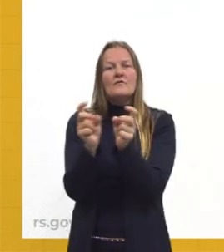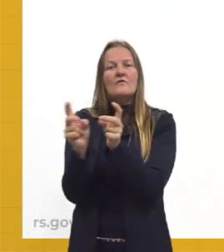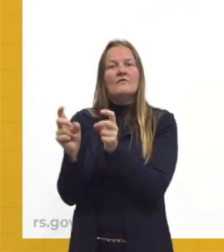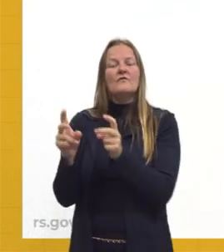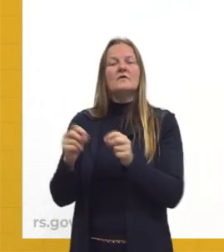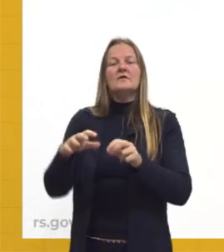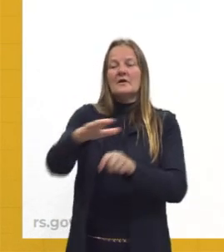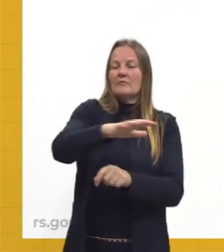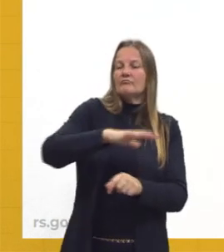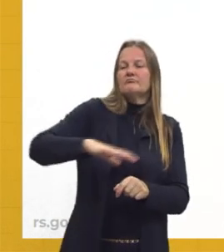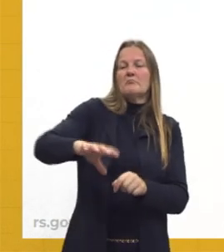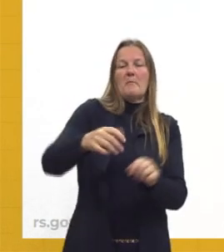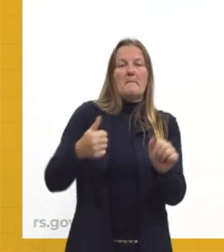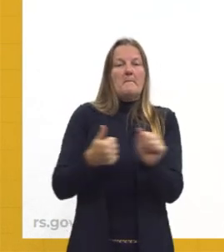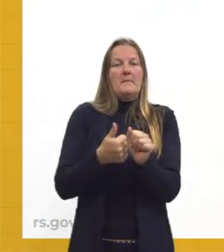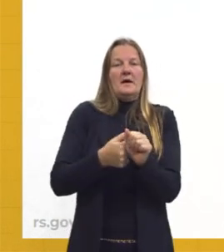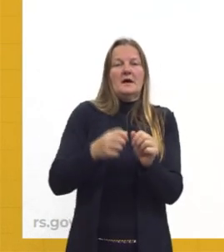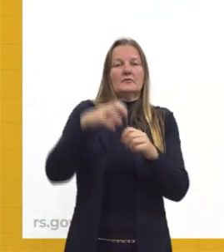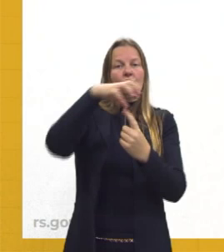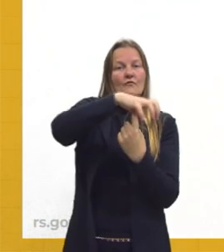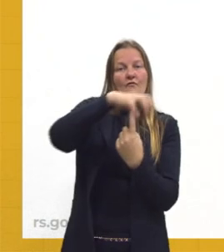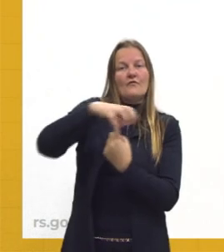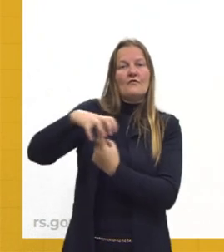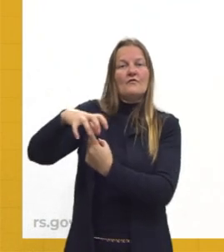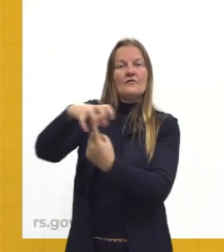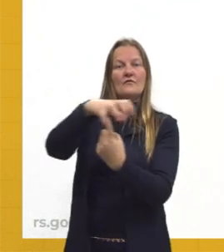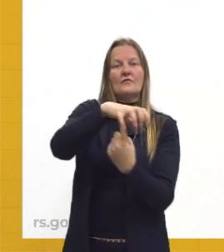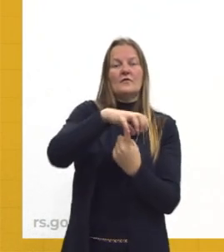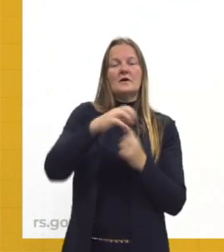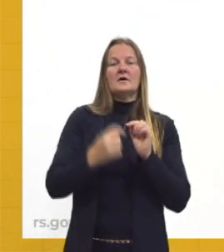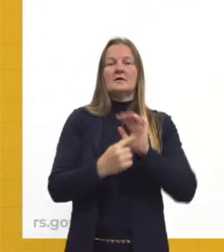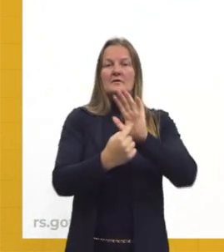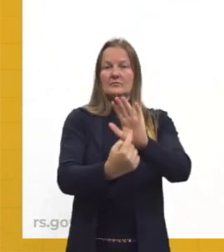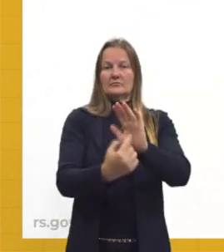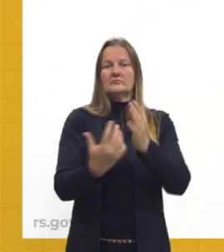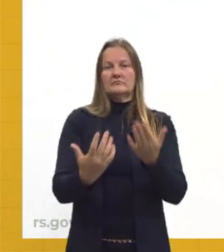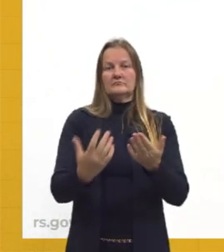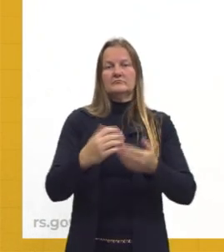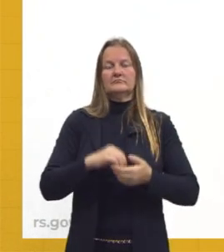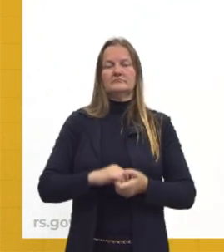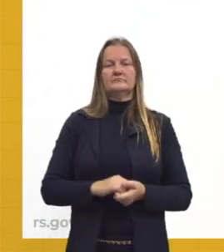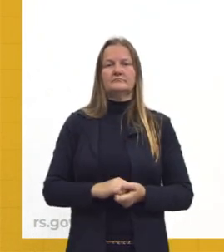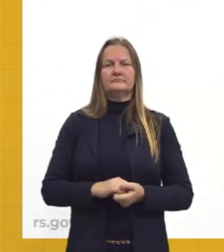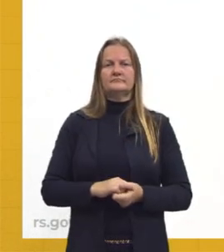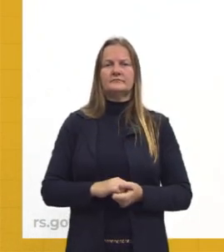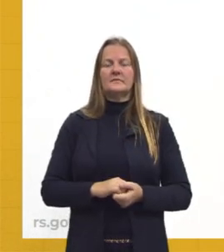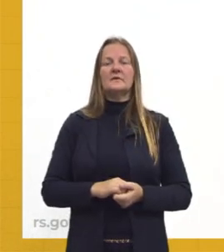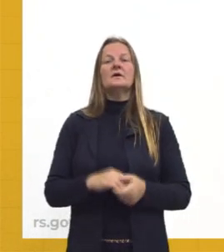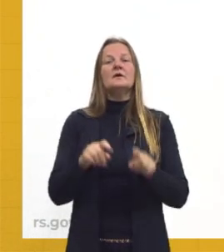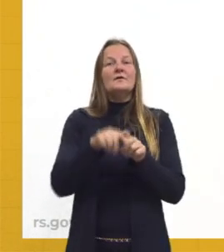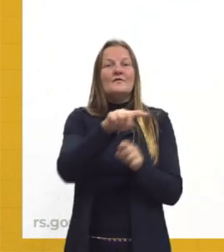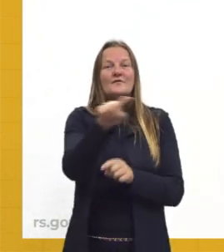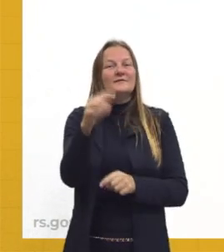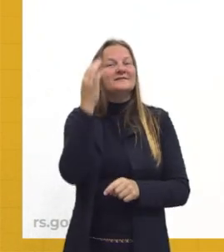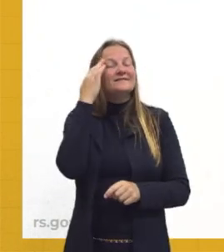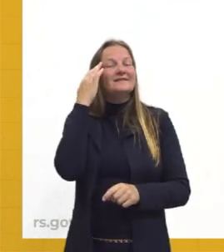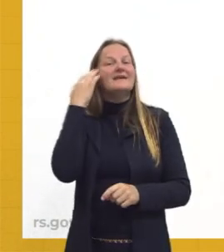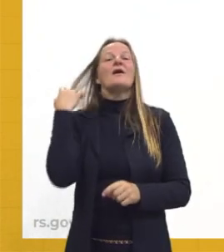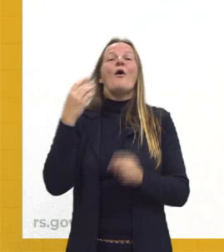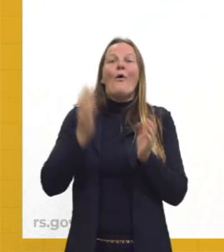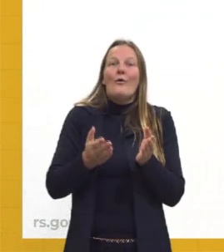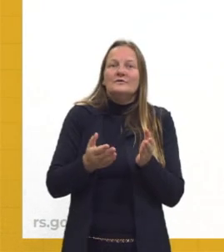o local, né, fazer a feira, né, mostrar aquela questão ali, tá? E para vocês terem uma ideia, hoje o